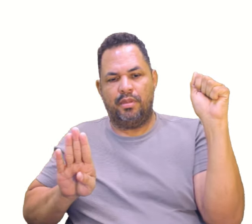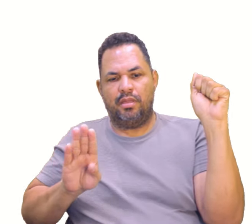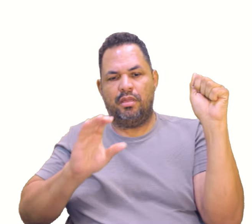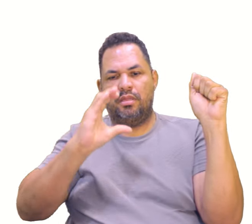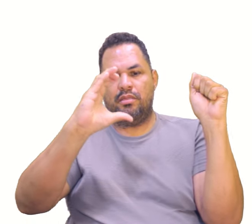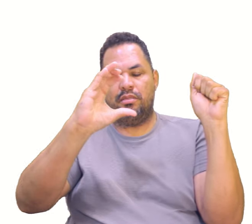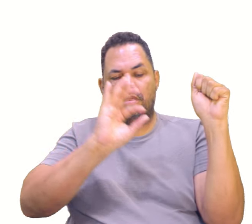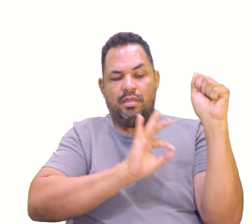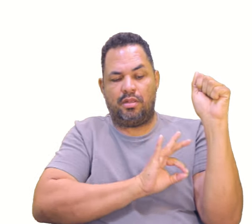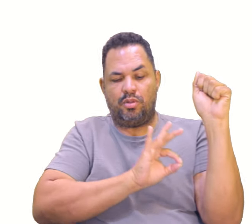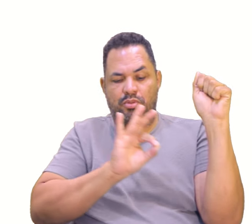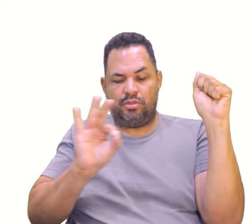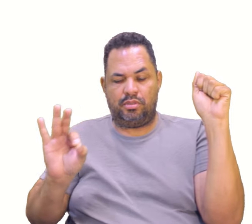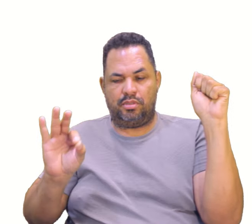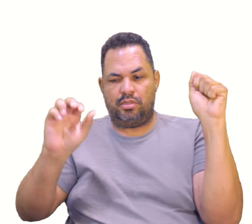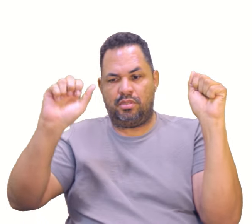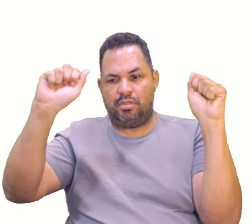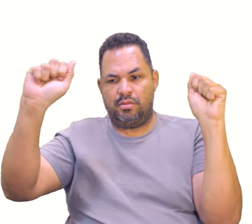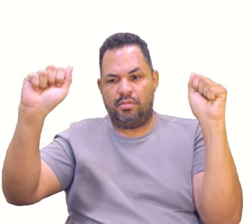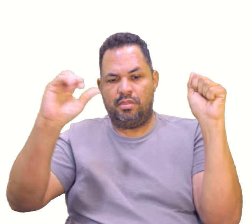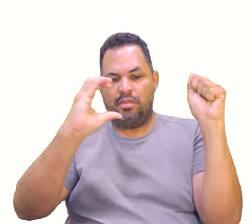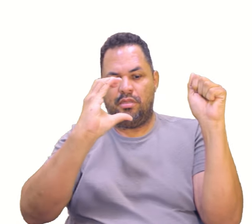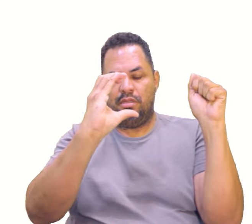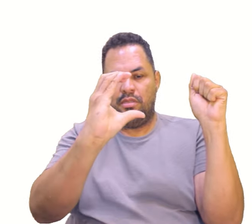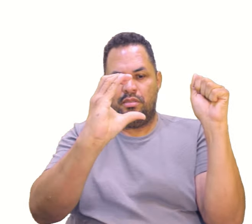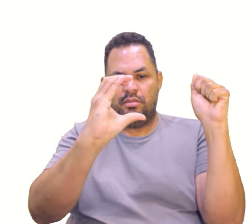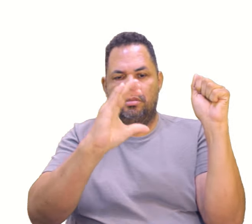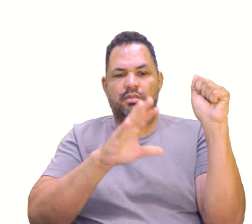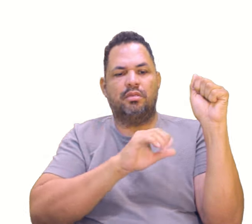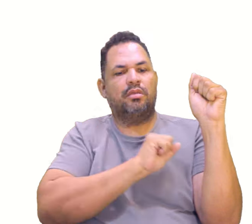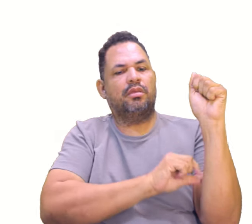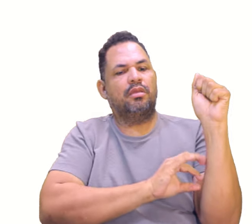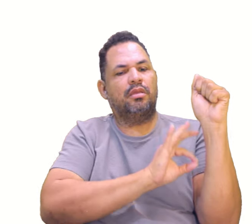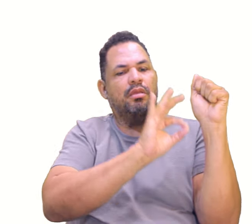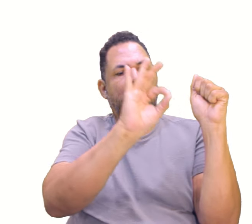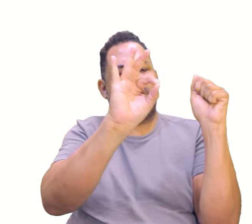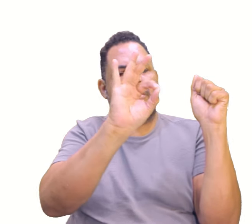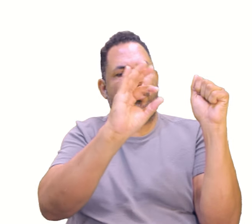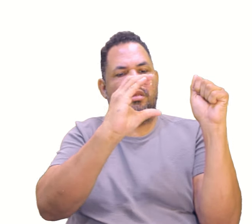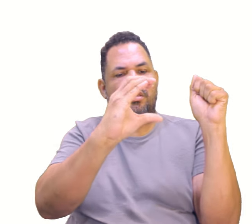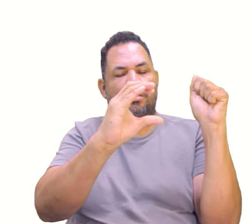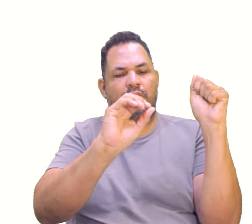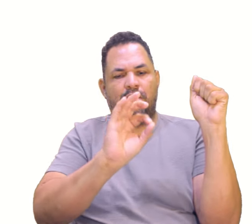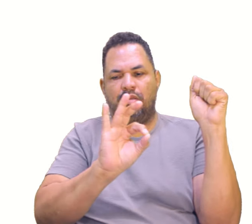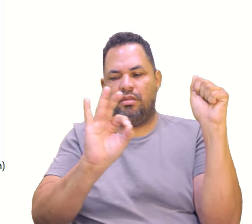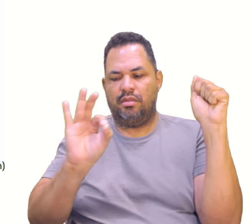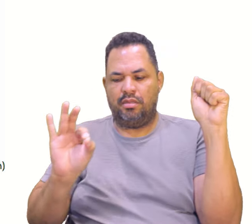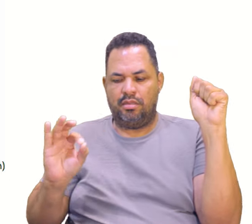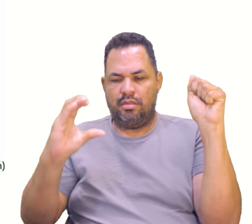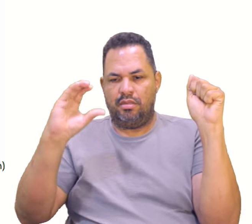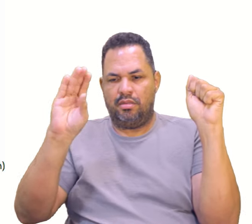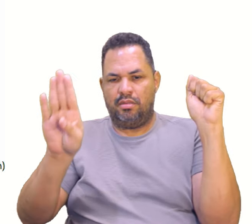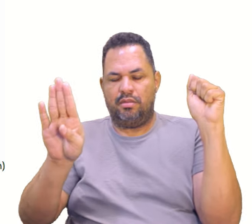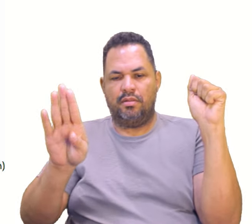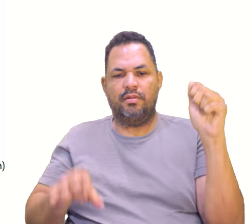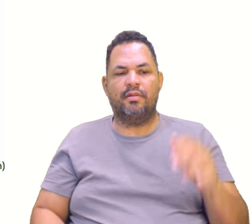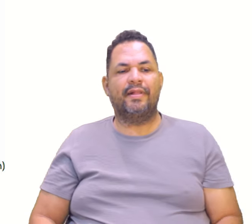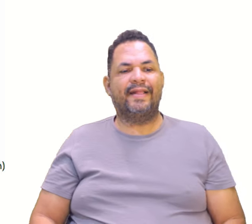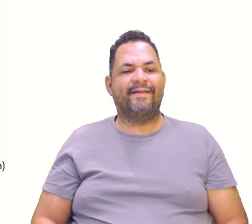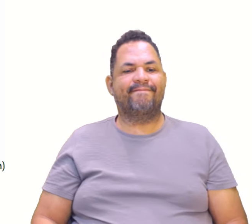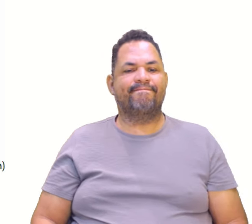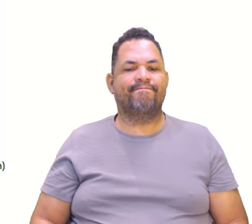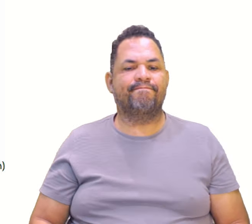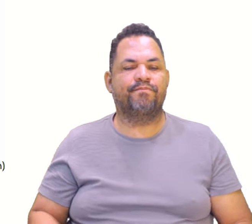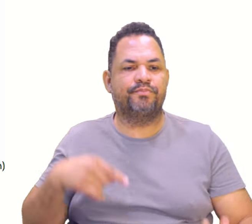mesma, né? Então, mesma distância das três antenas. Ou seja, ela tem que estar em uma região aqui, ó.